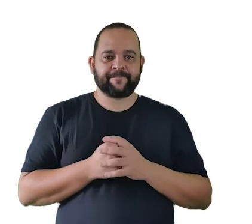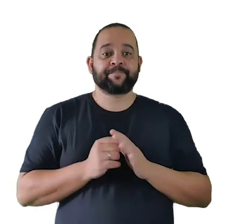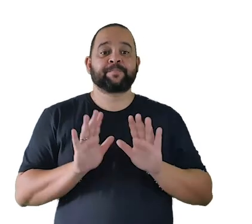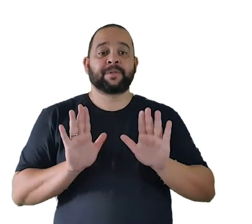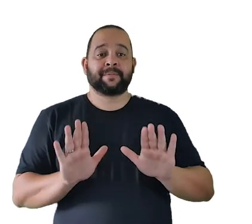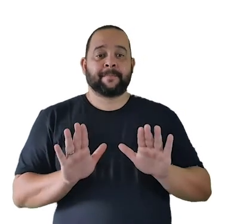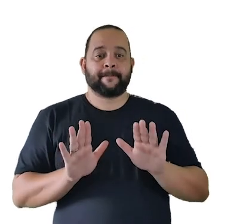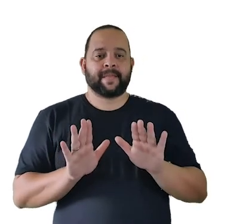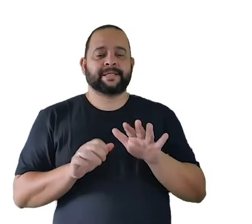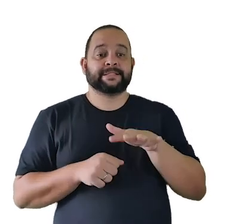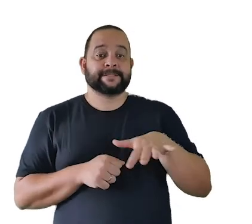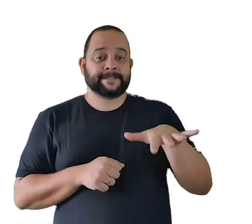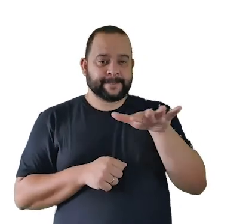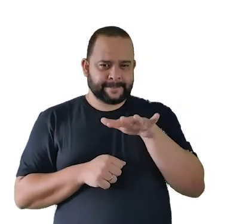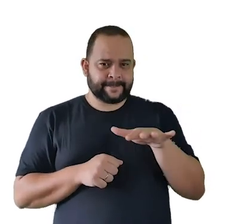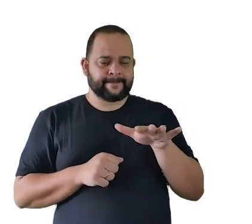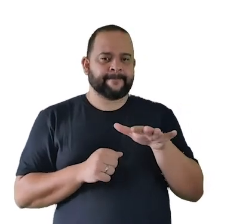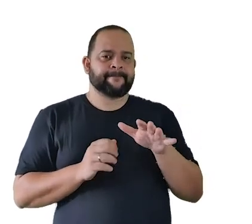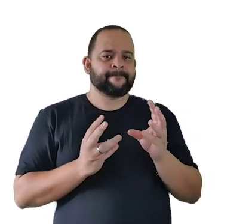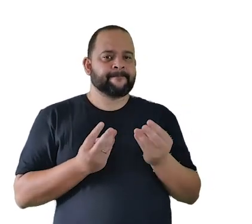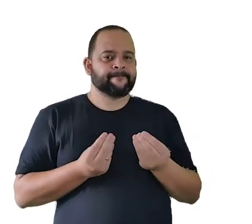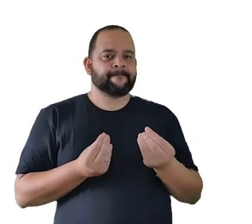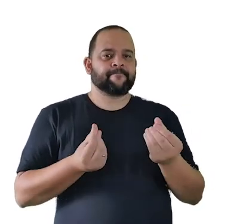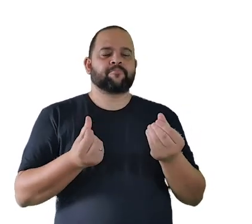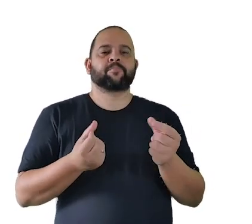mas nessa área em específica